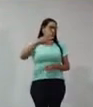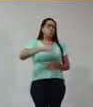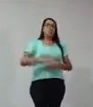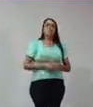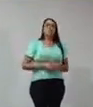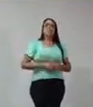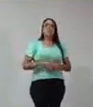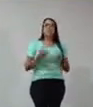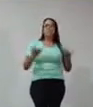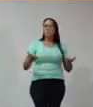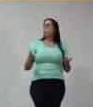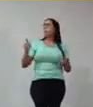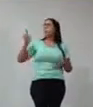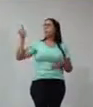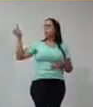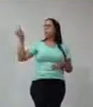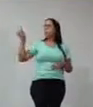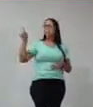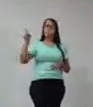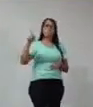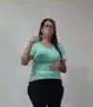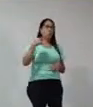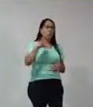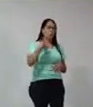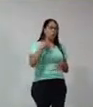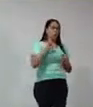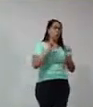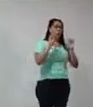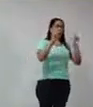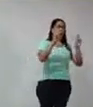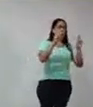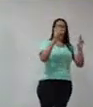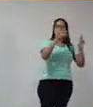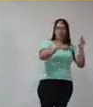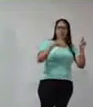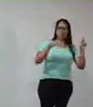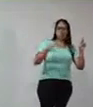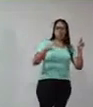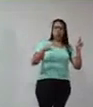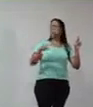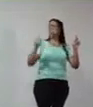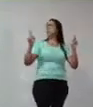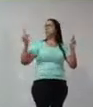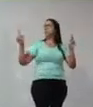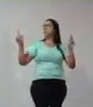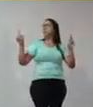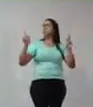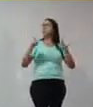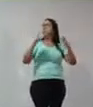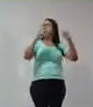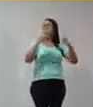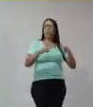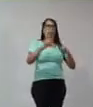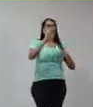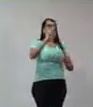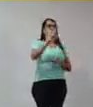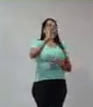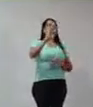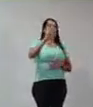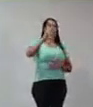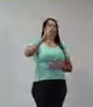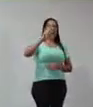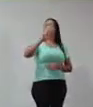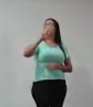Então, como docente na URGS, esse que é o professor Rudimar, então, um grande